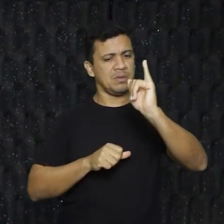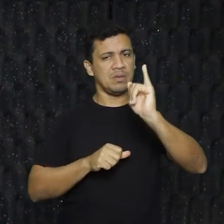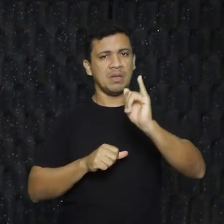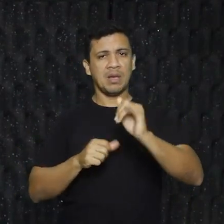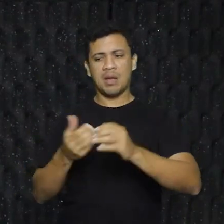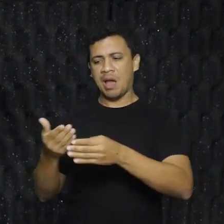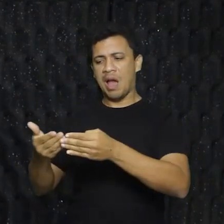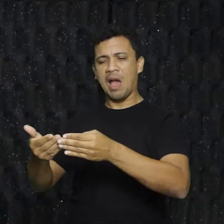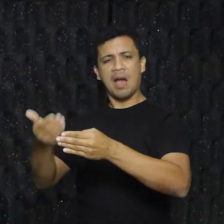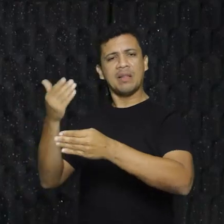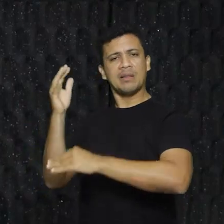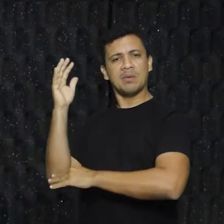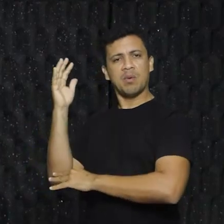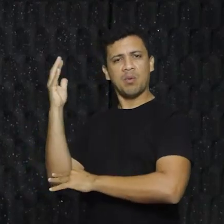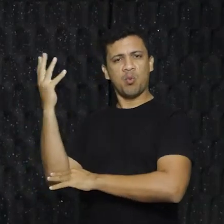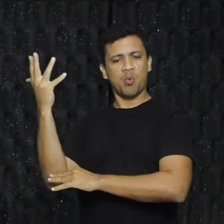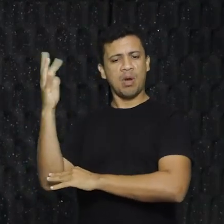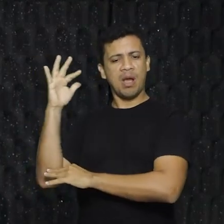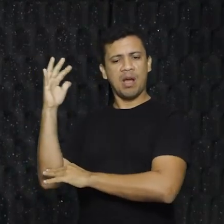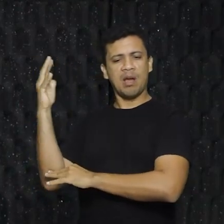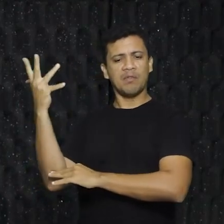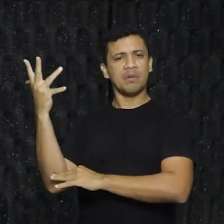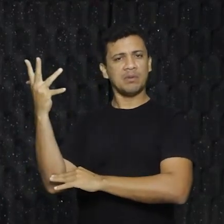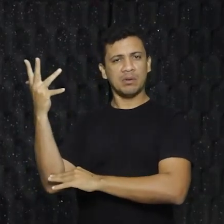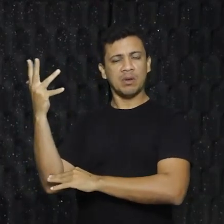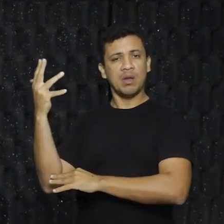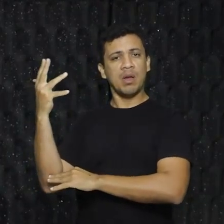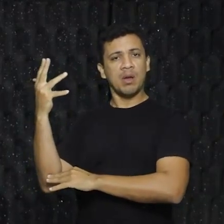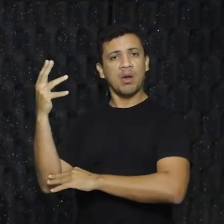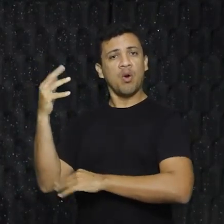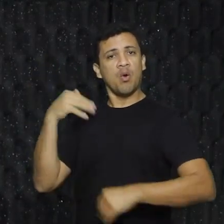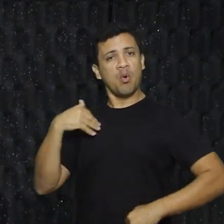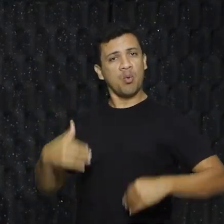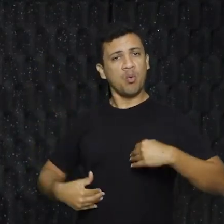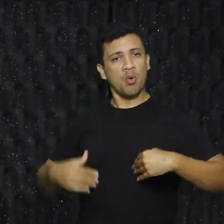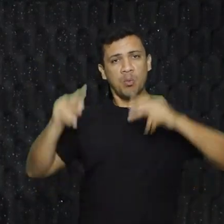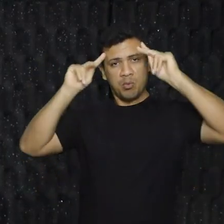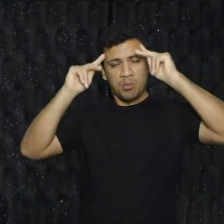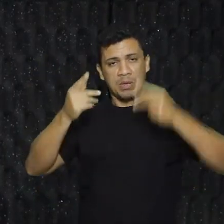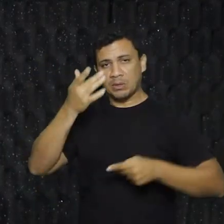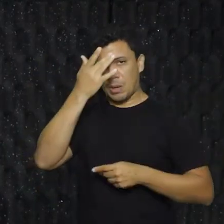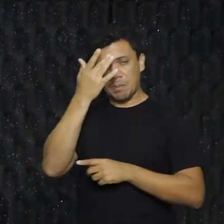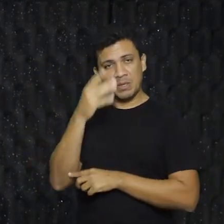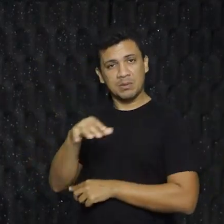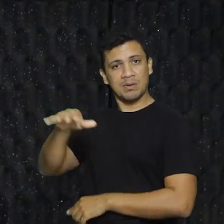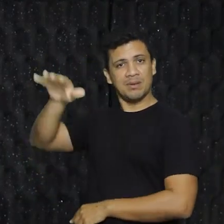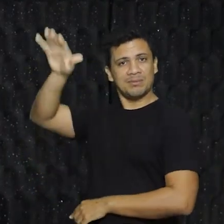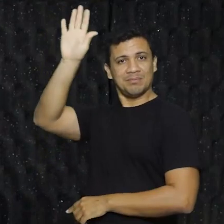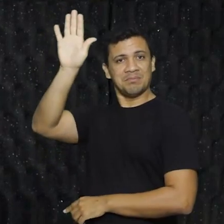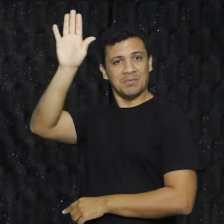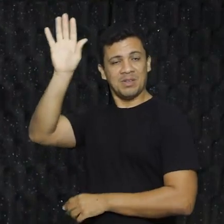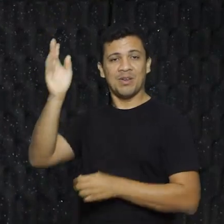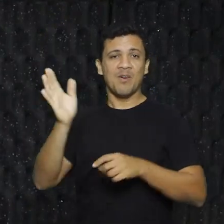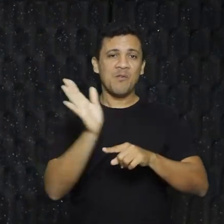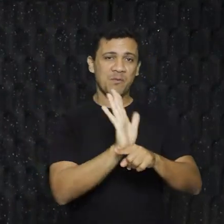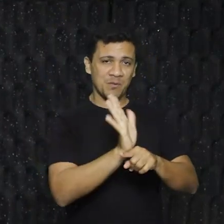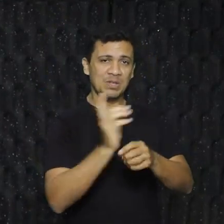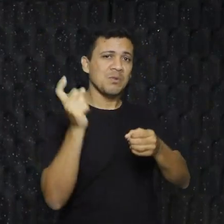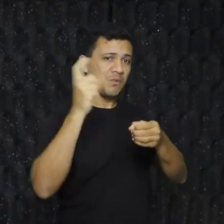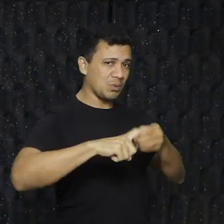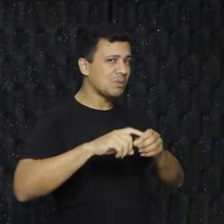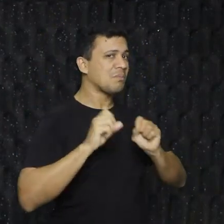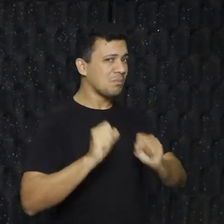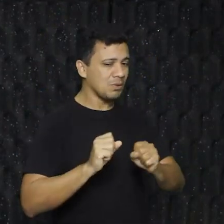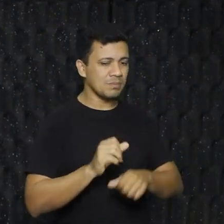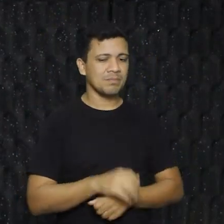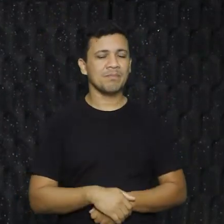uma árvore, né? Essa árvore é o contorno de um corpo humano, uma pessoa esticando o braço. Vou deixar aí para vocês. Pode voltar o vídeo quantas vezes for. Se